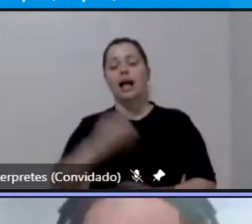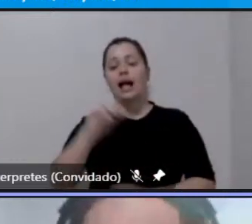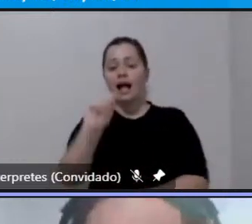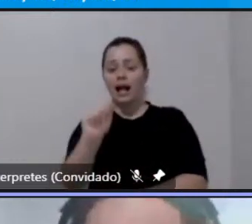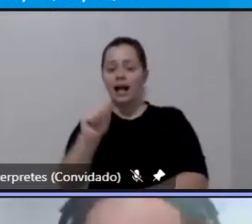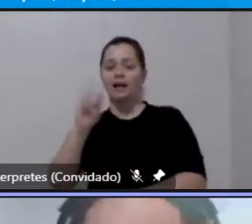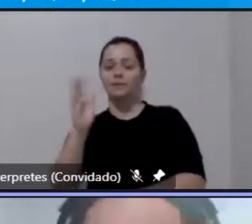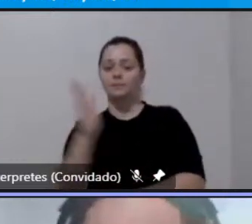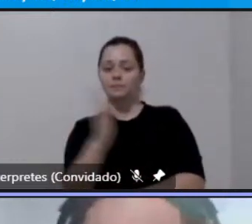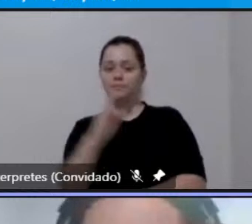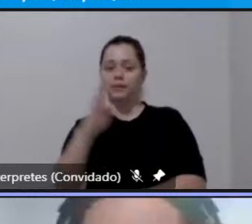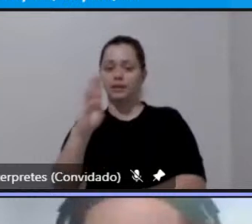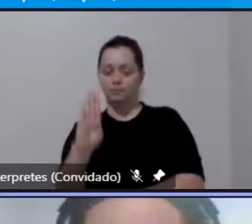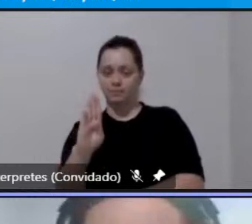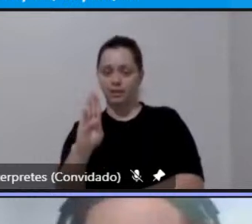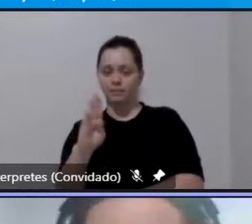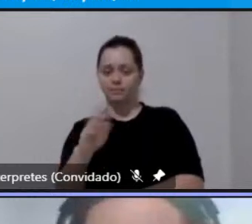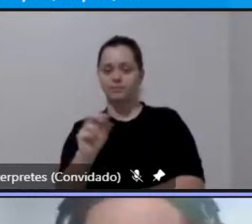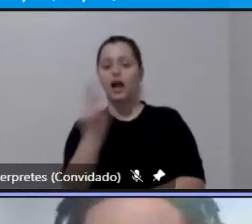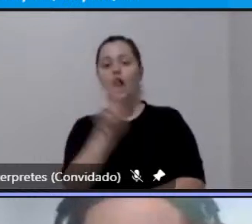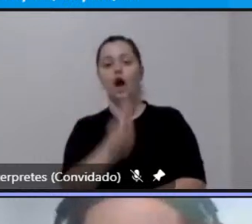transporte individual